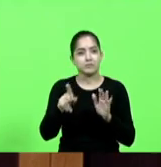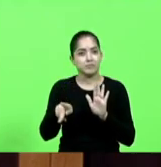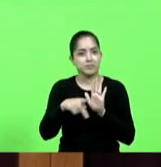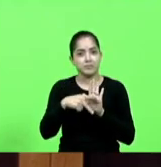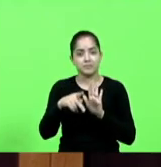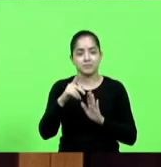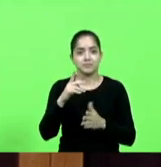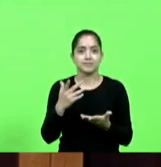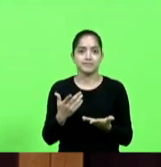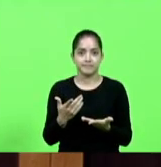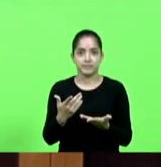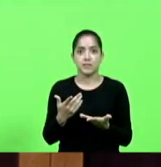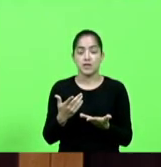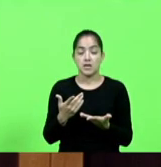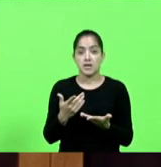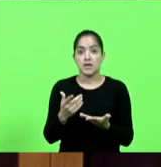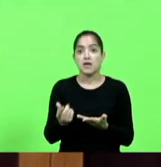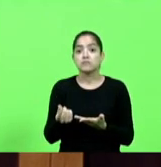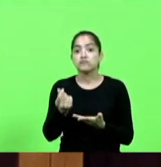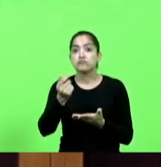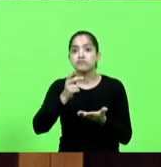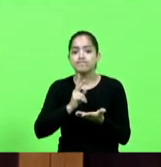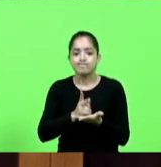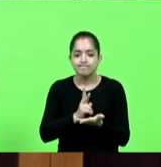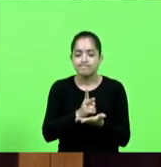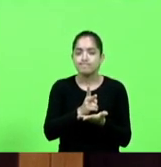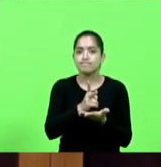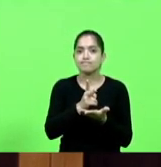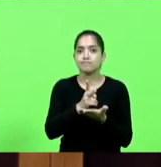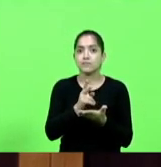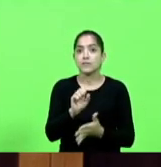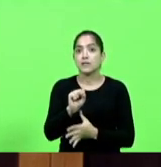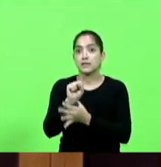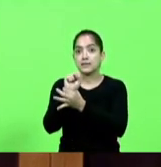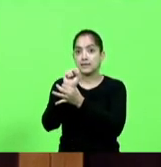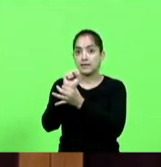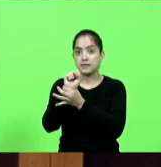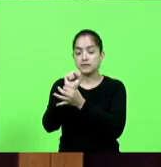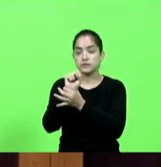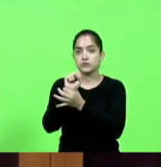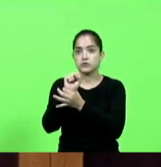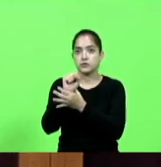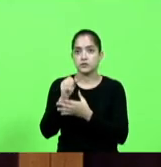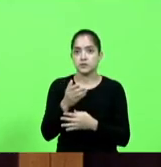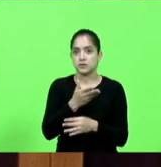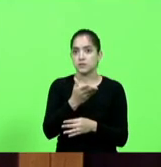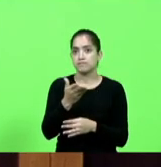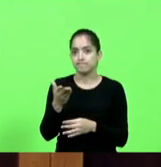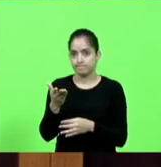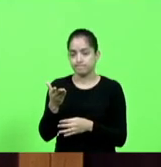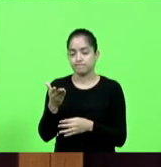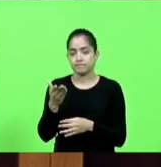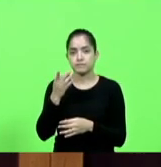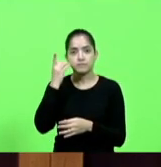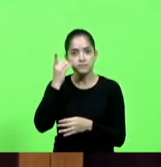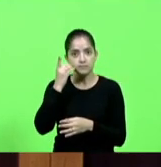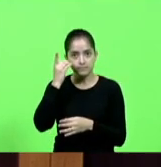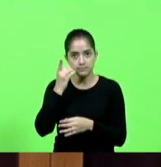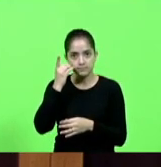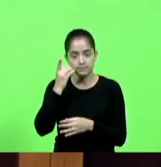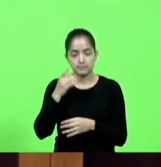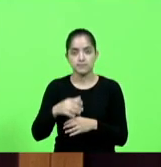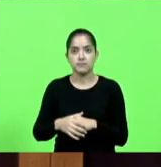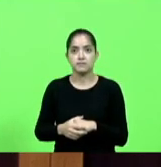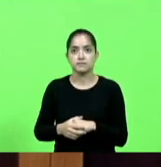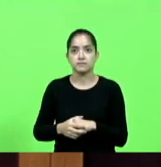sobrevivência do carvão significa garantir senhores senhor presidente e colegas dessa casa